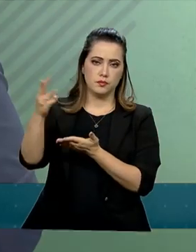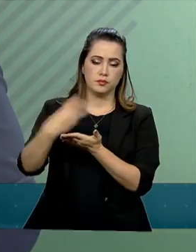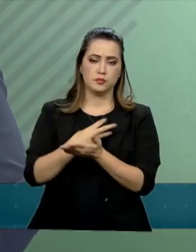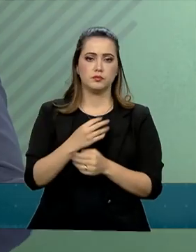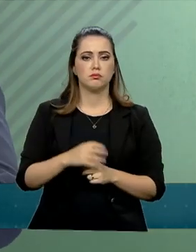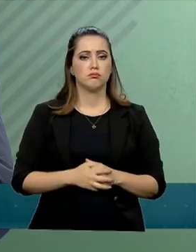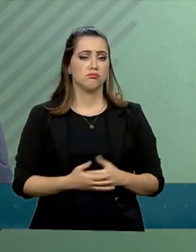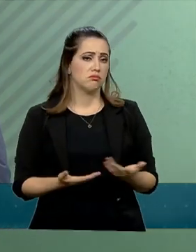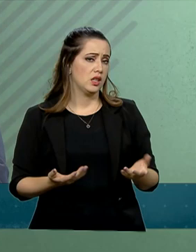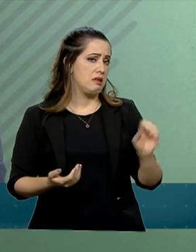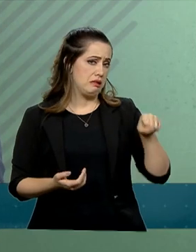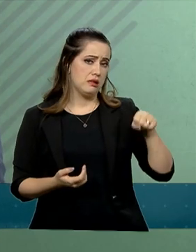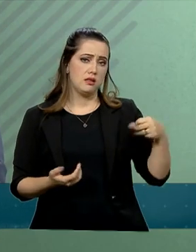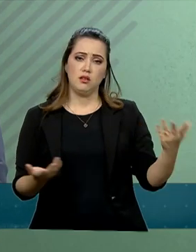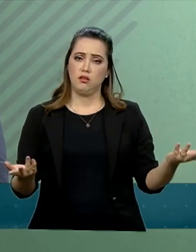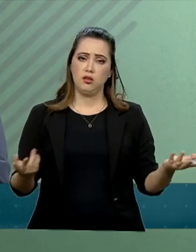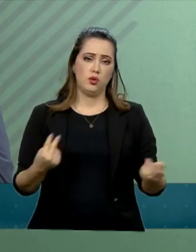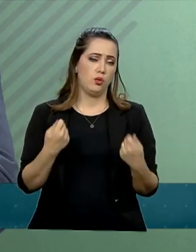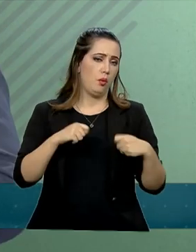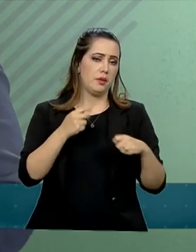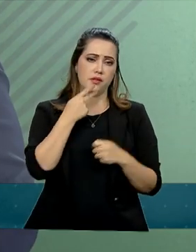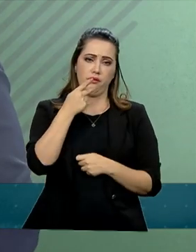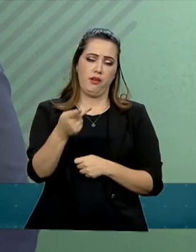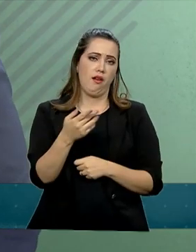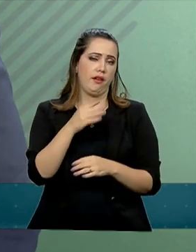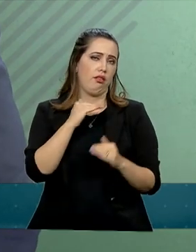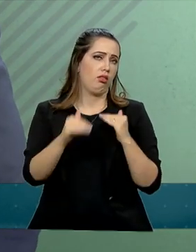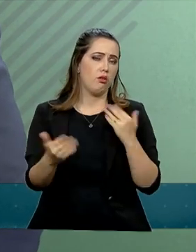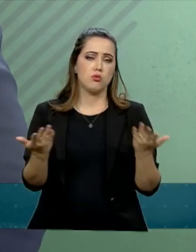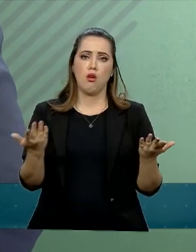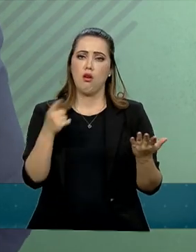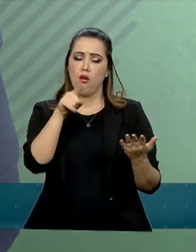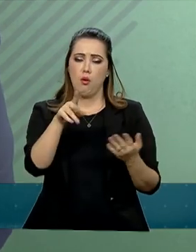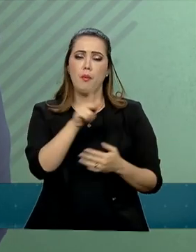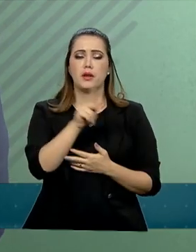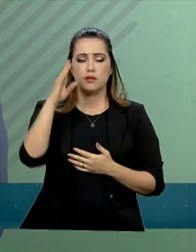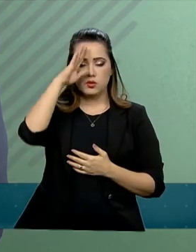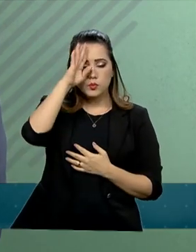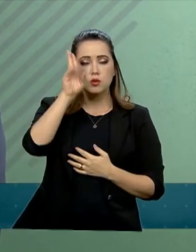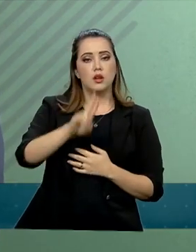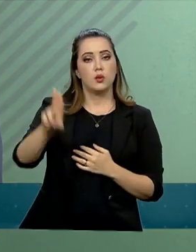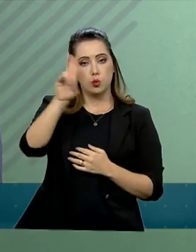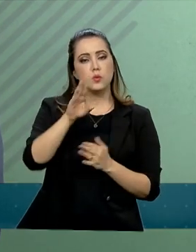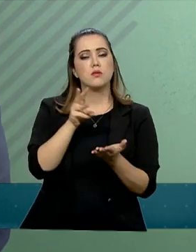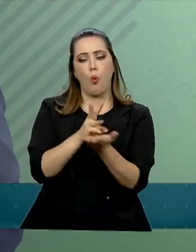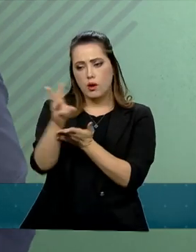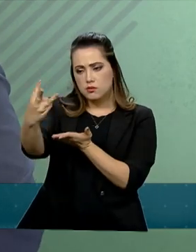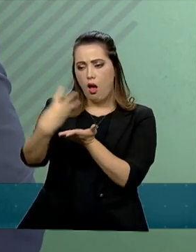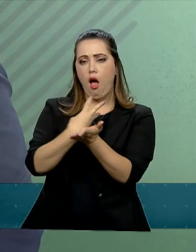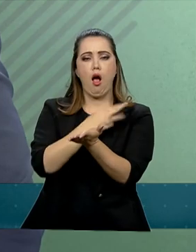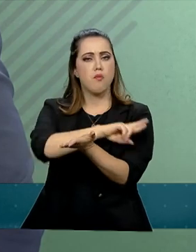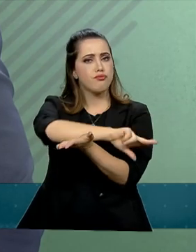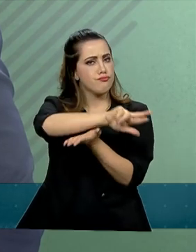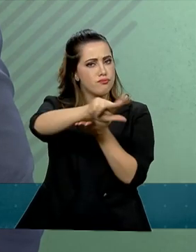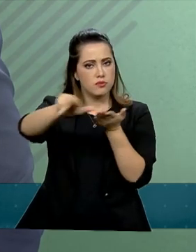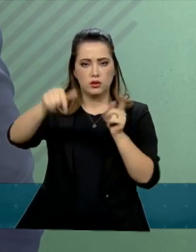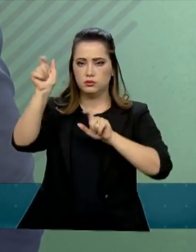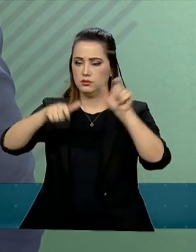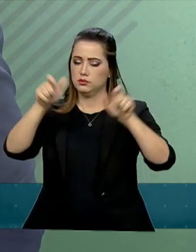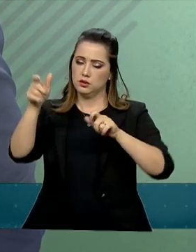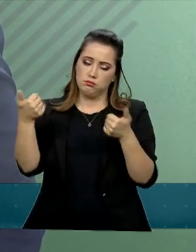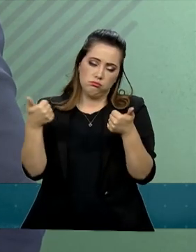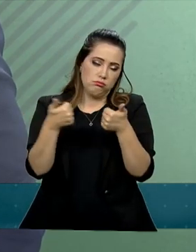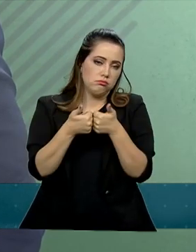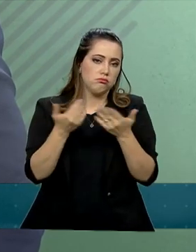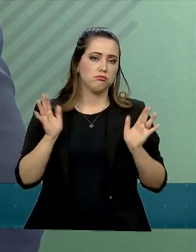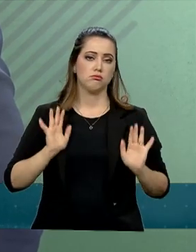Sim, não vamos negar que o presidente usa muito o WhatsApp nos seus contatos com várias autoridades, com várias pessoas do seu entorno.